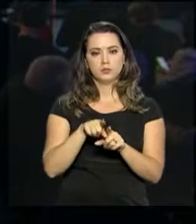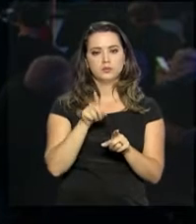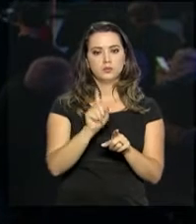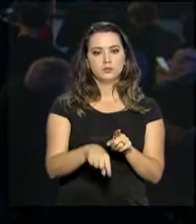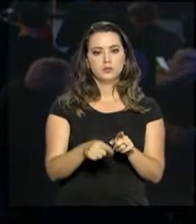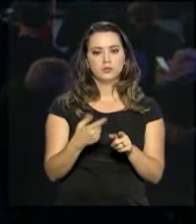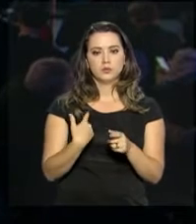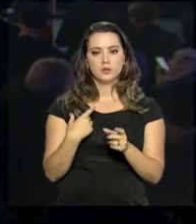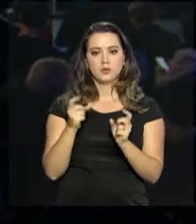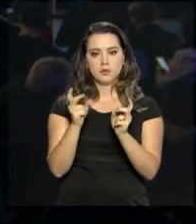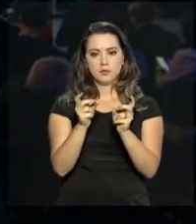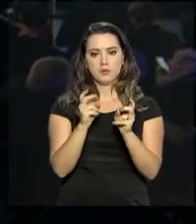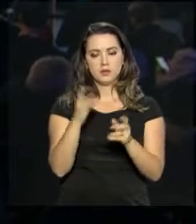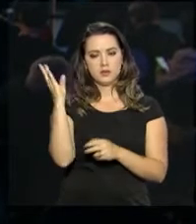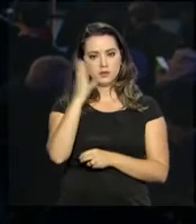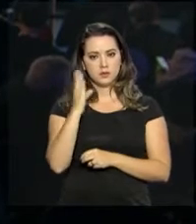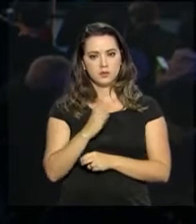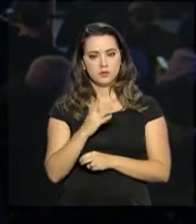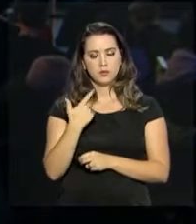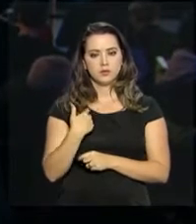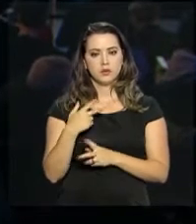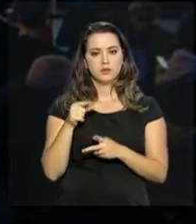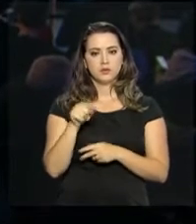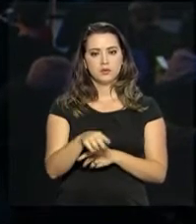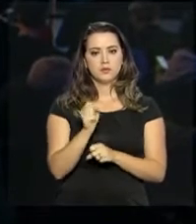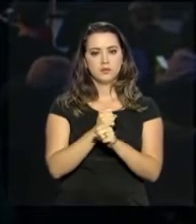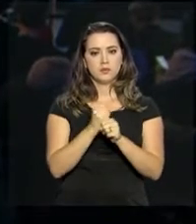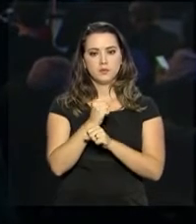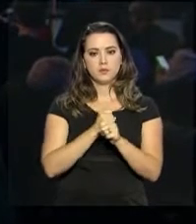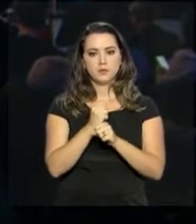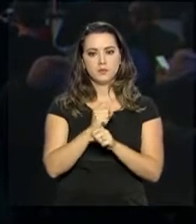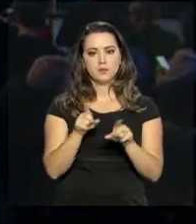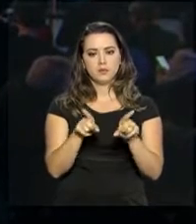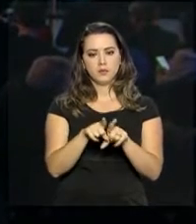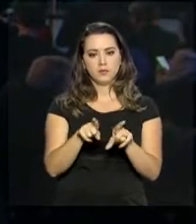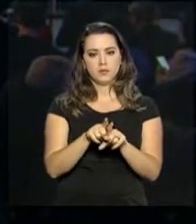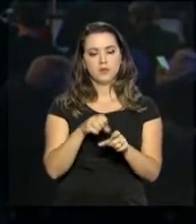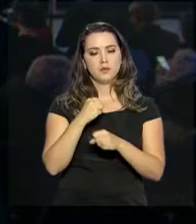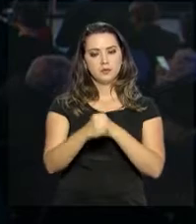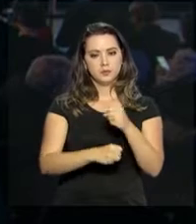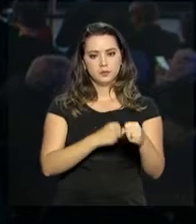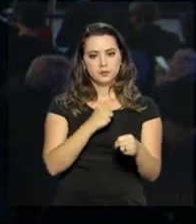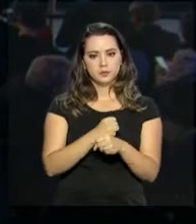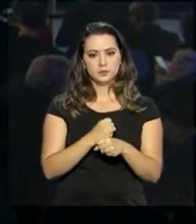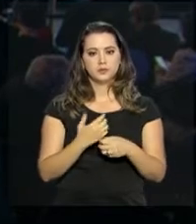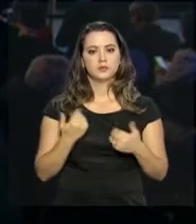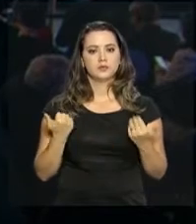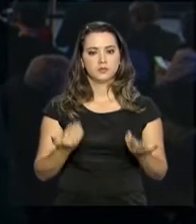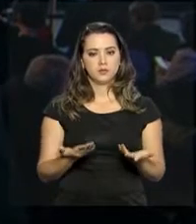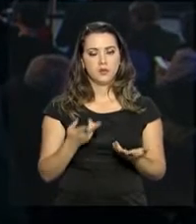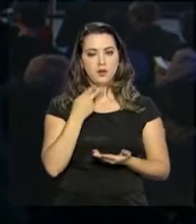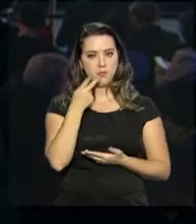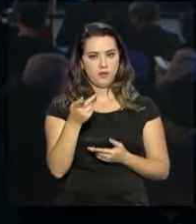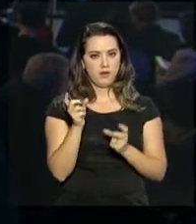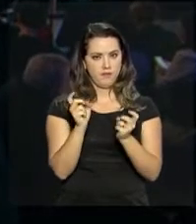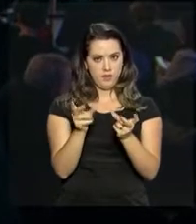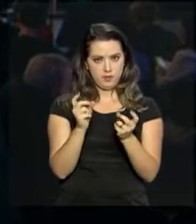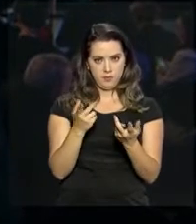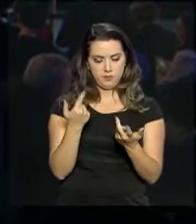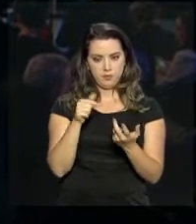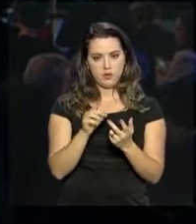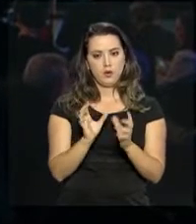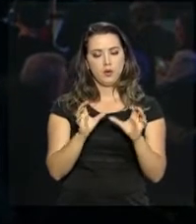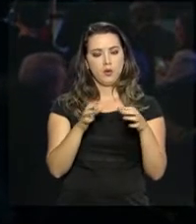pelos leilões no Brasil previstos para este ano e também para o ano que vem. E por falar em leilão, a